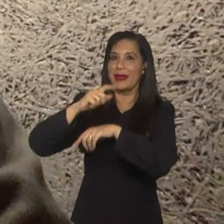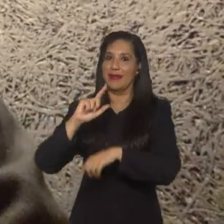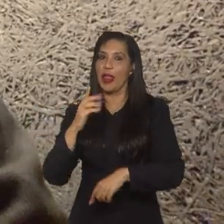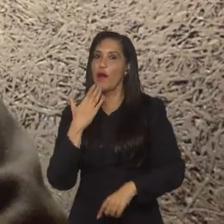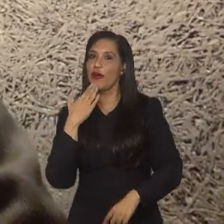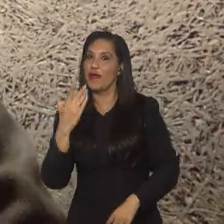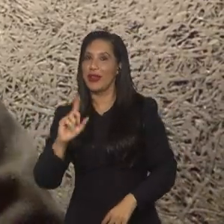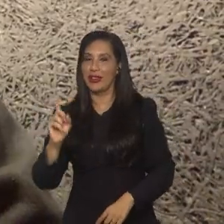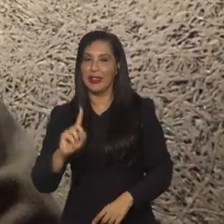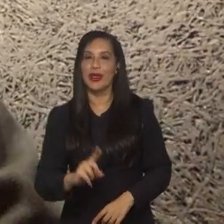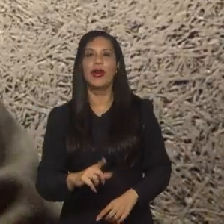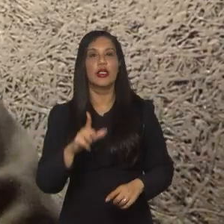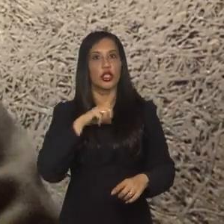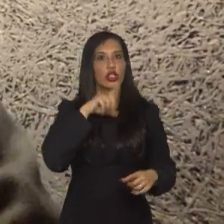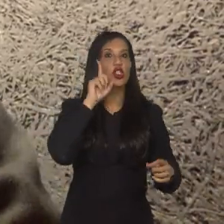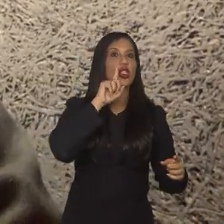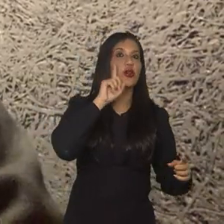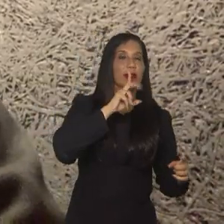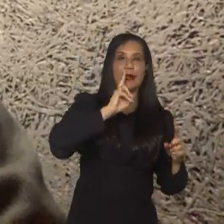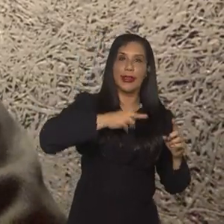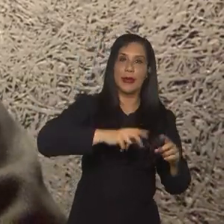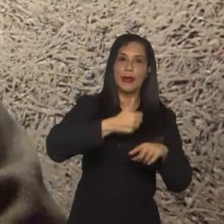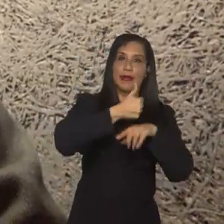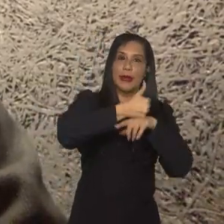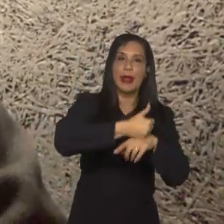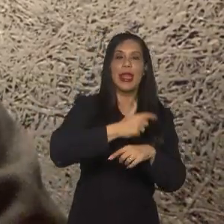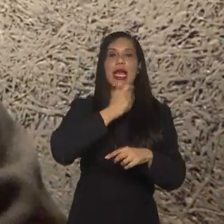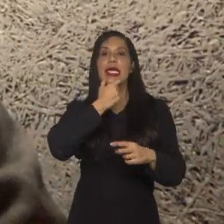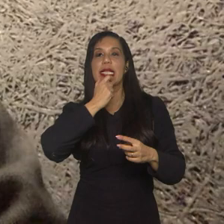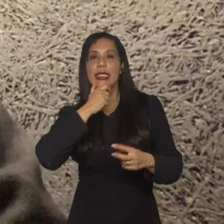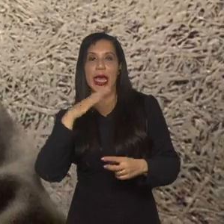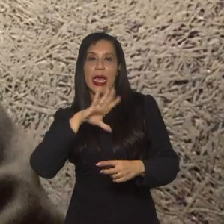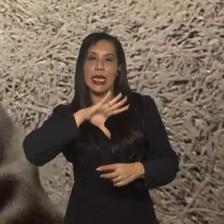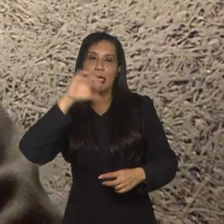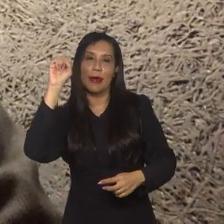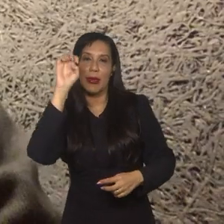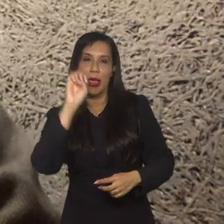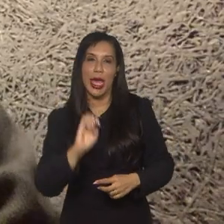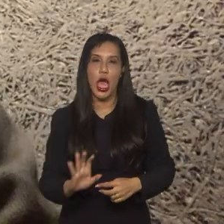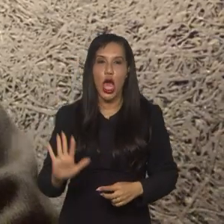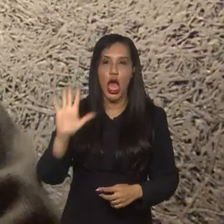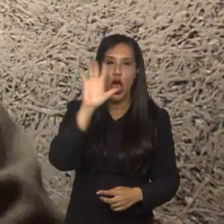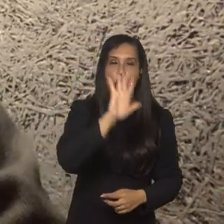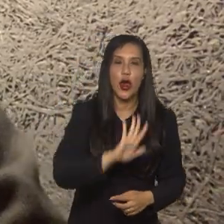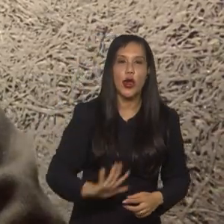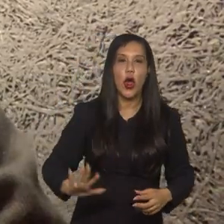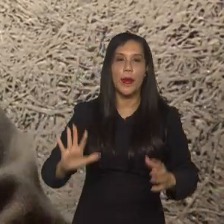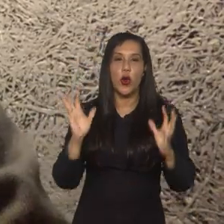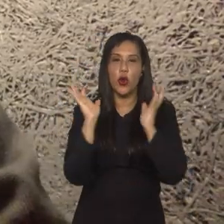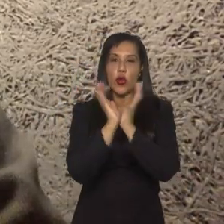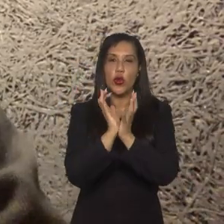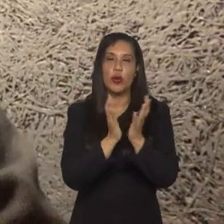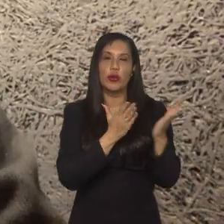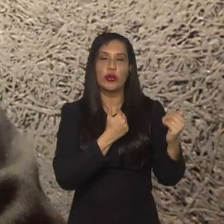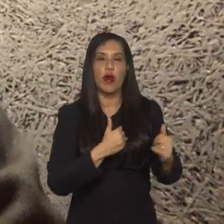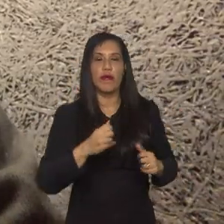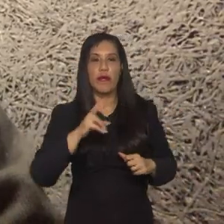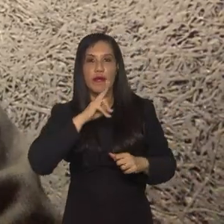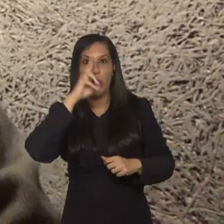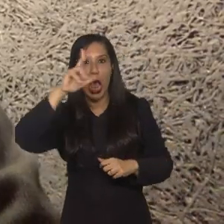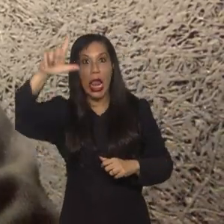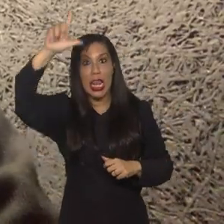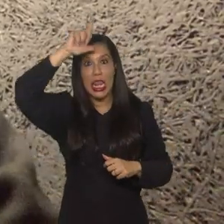favoritas, né? Acho que a gente tem os Estados Unidos, como sempre, a Inglaterra, campeão europeia, com uma geração muito forte, a própria